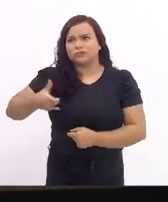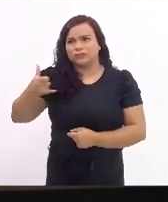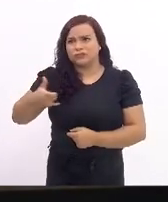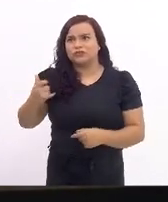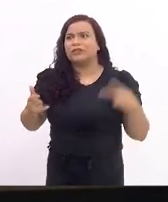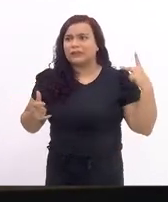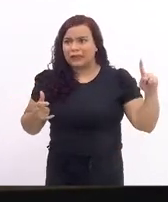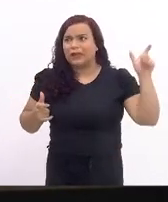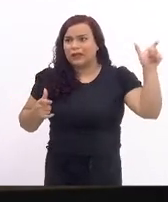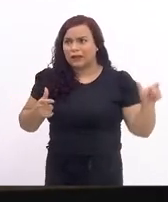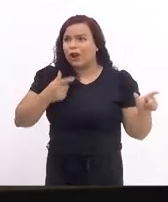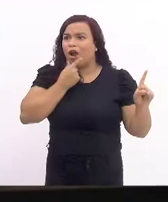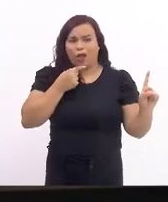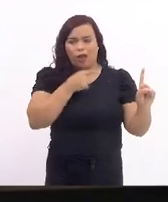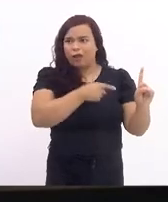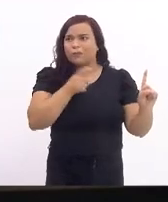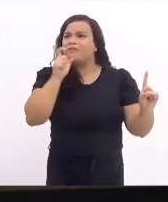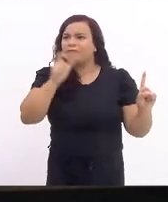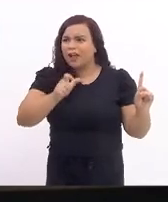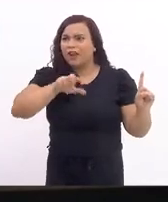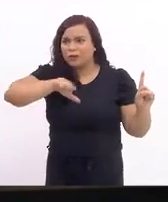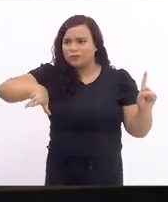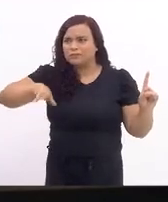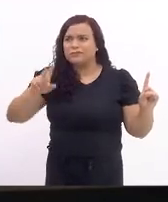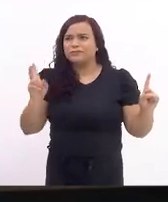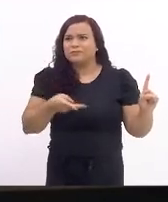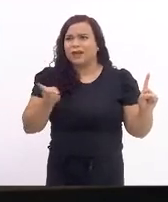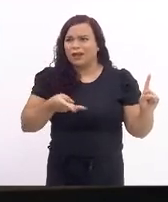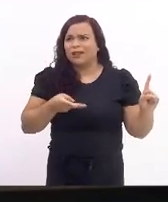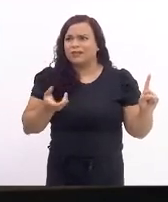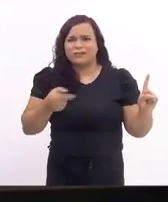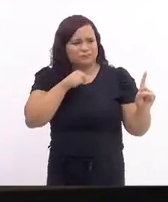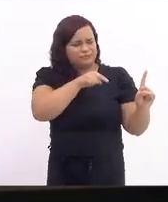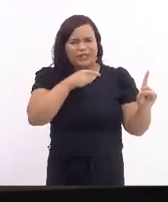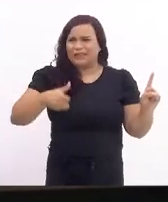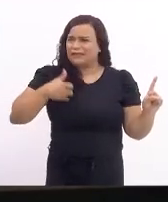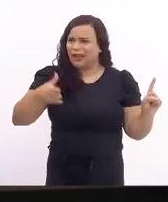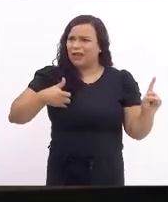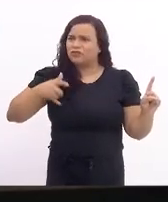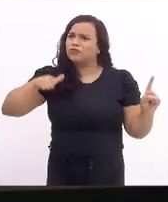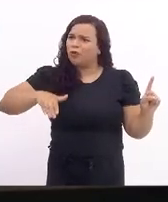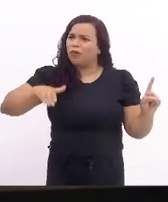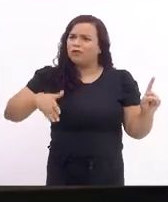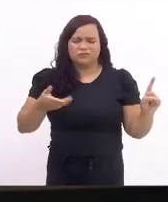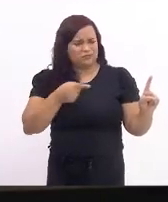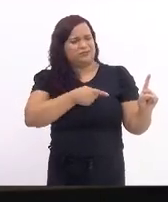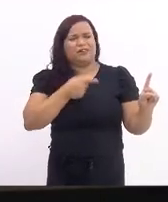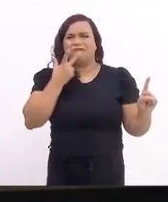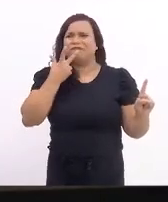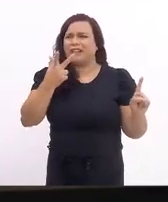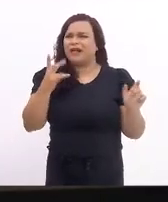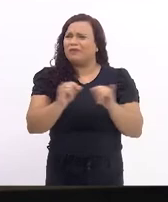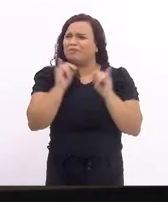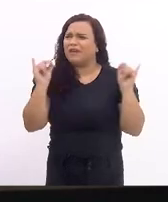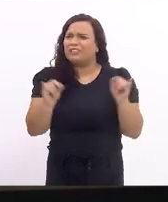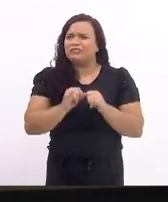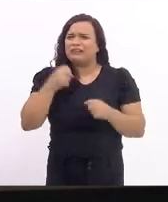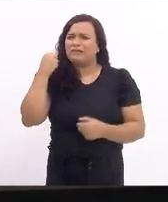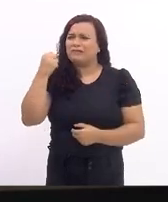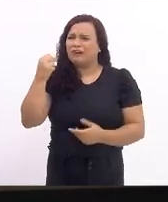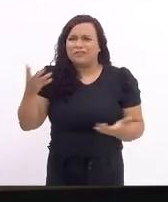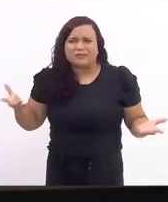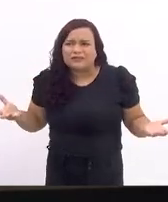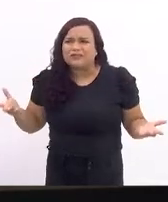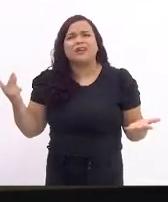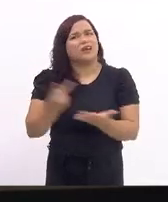do deputado em questão, já ser uma coisa que não deveria nem passar pela cabeça. Então, assim, foi errado em todos